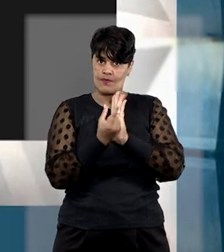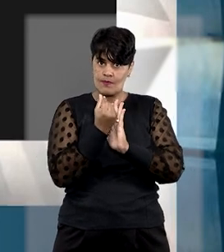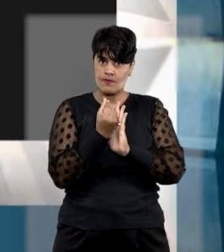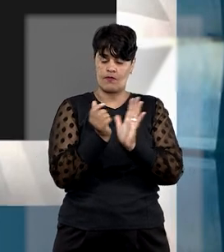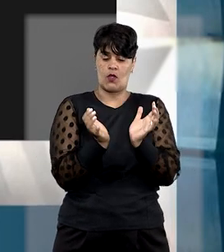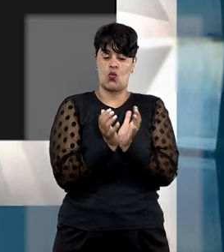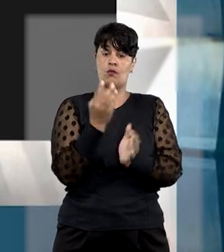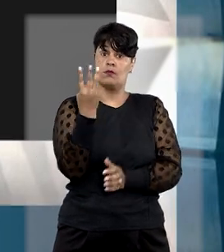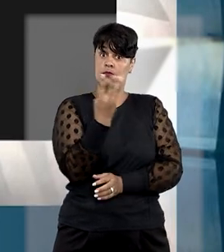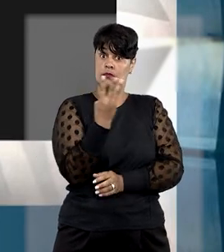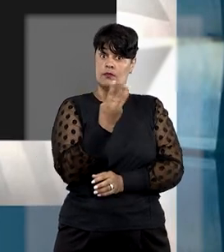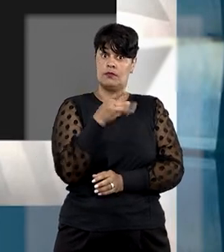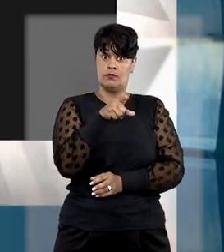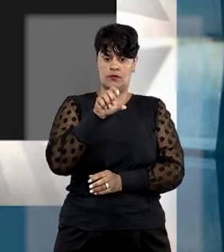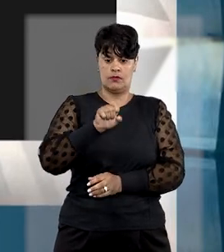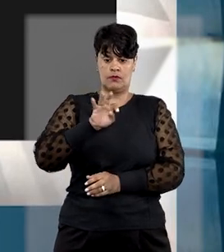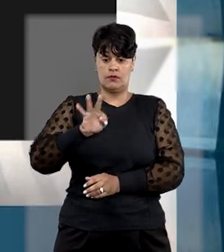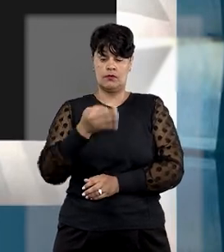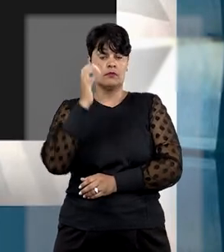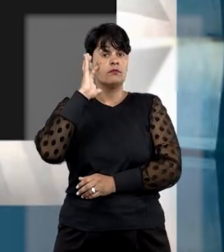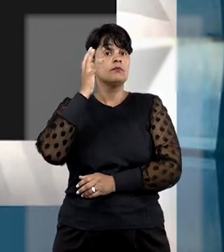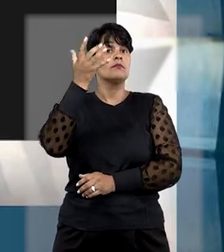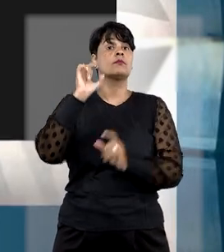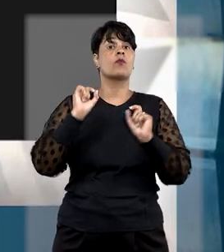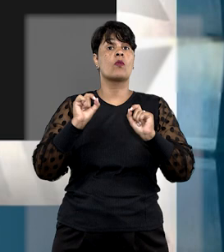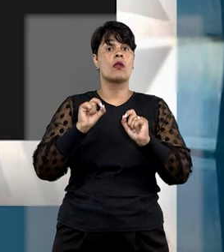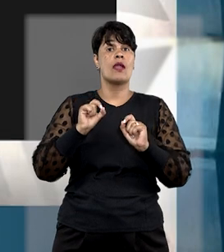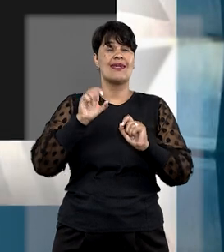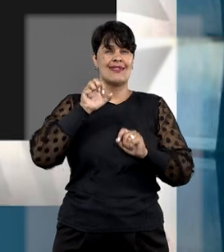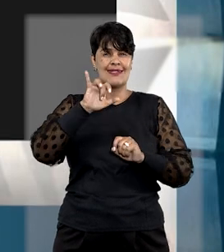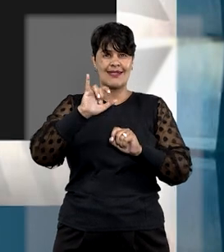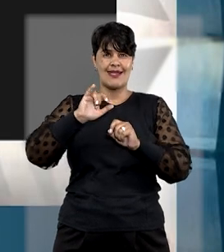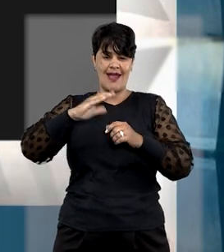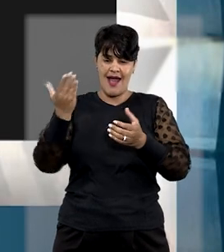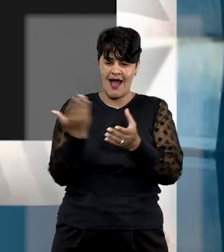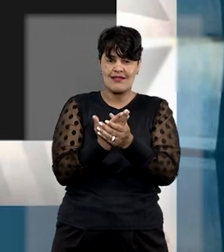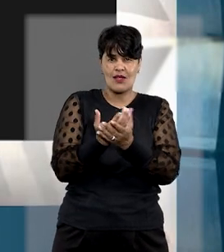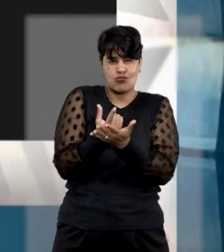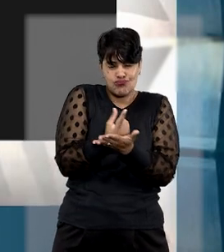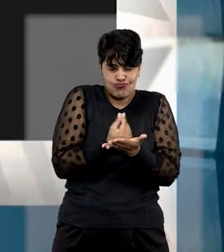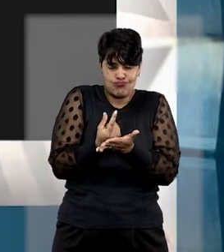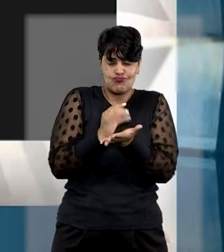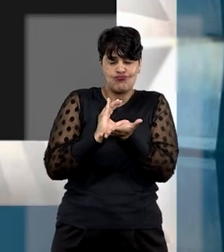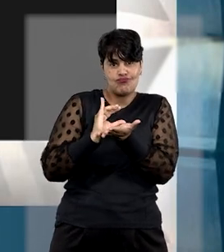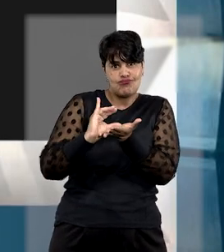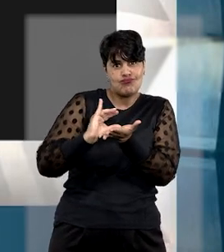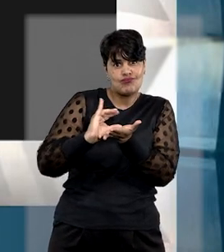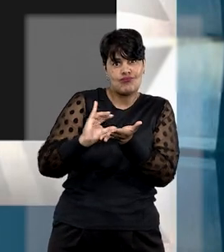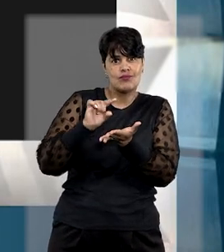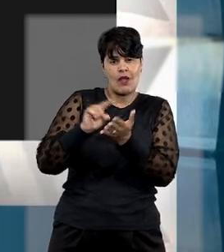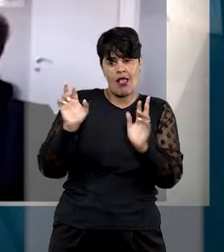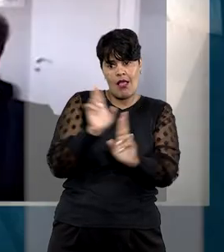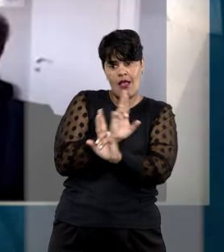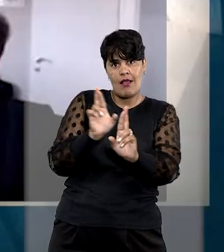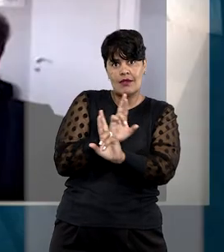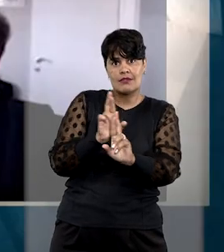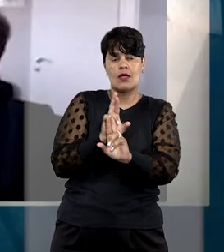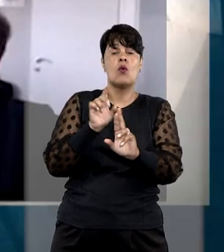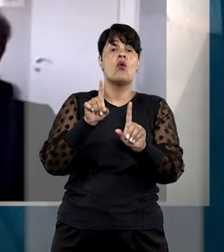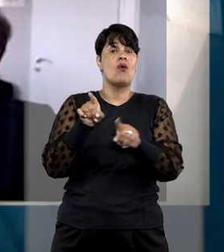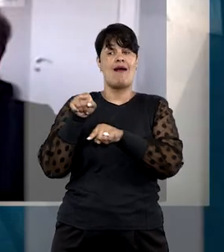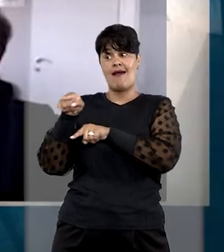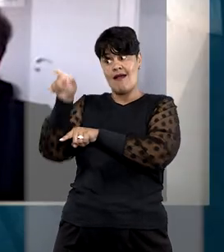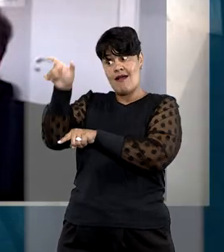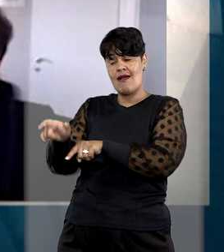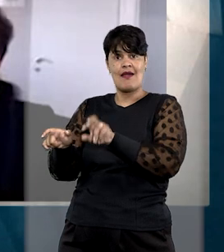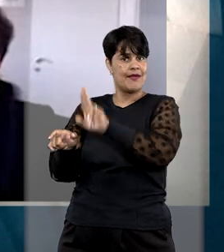de Justiça decidiu que nas ações de indenização originadas de relações de consumo, não é do consumidor o